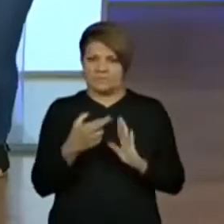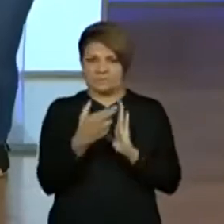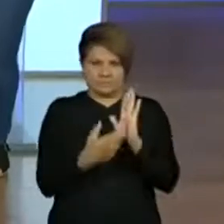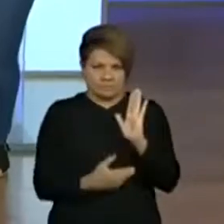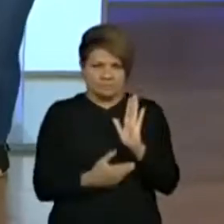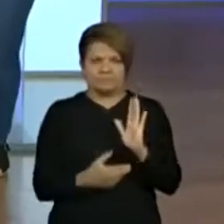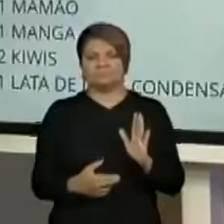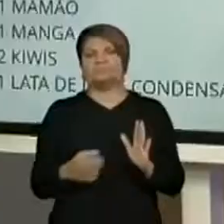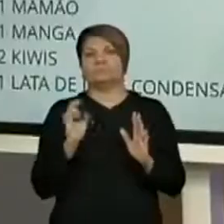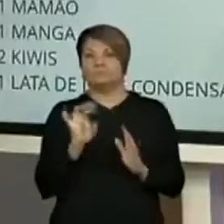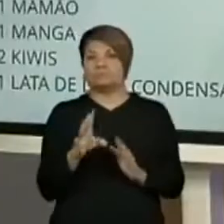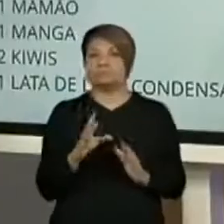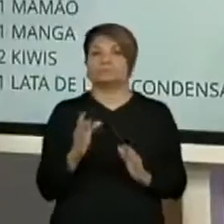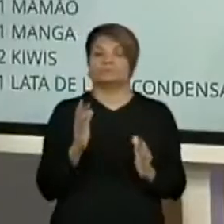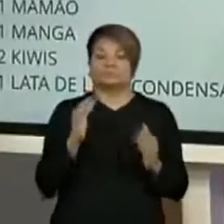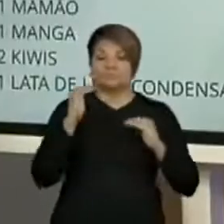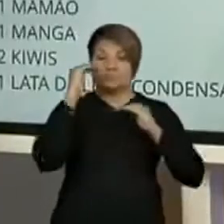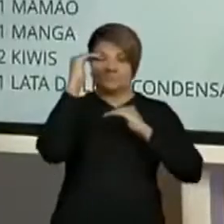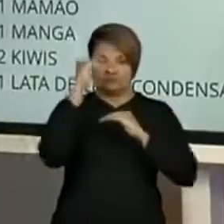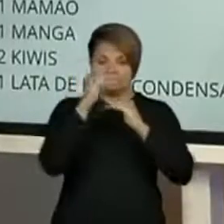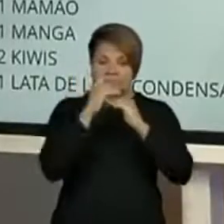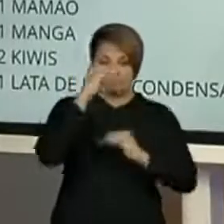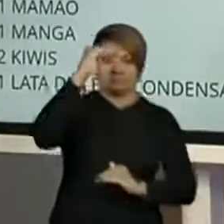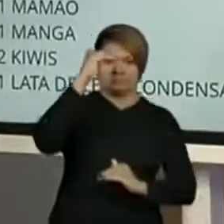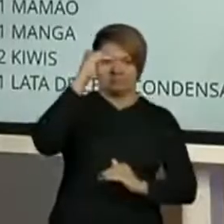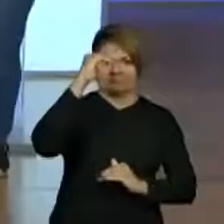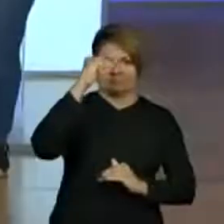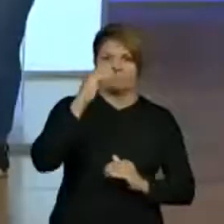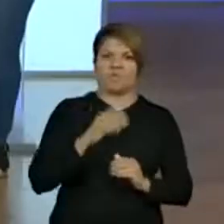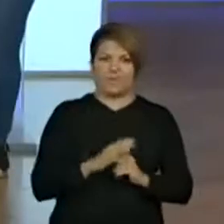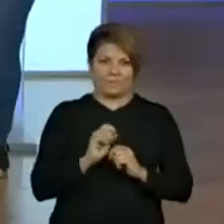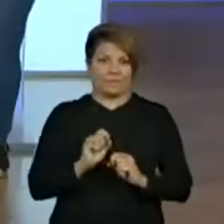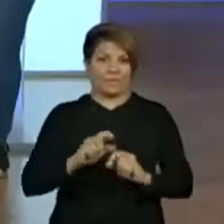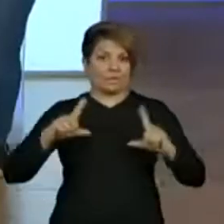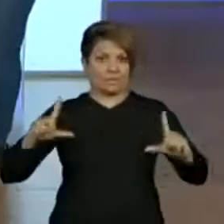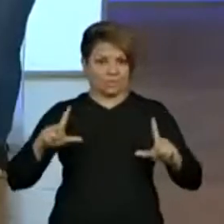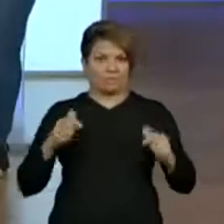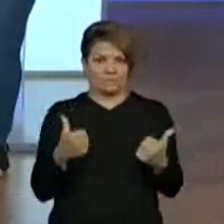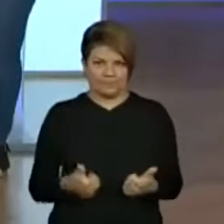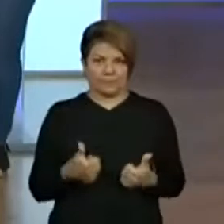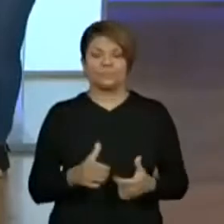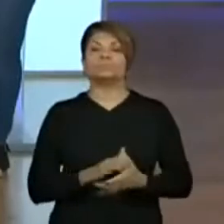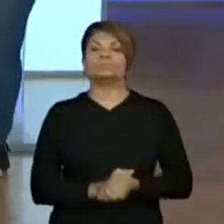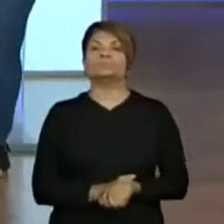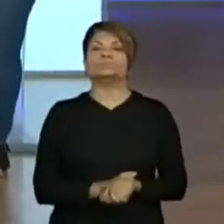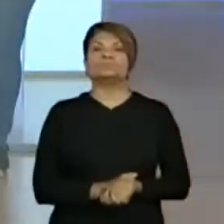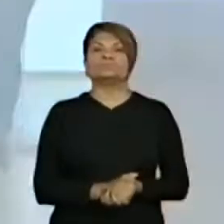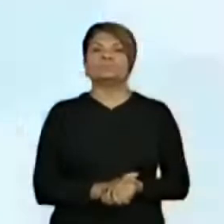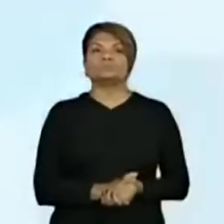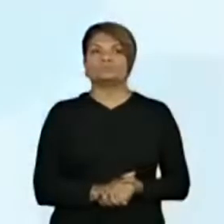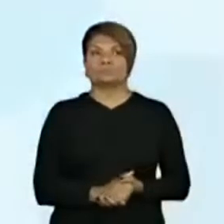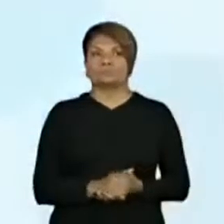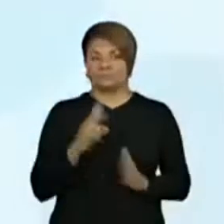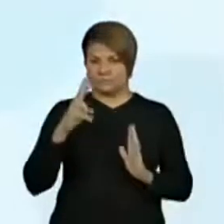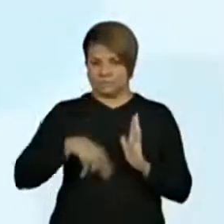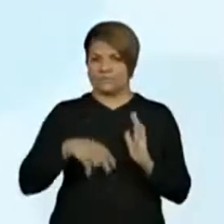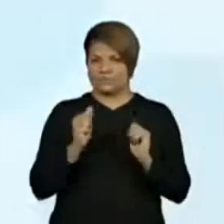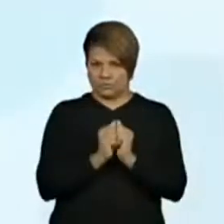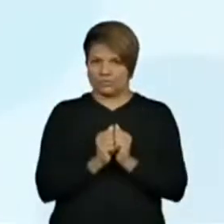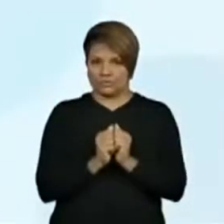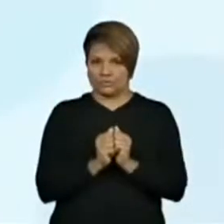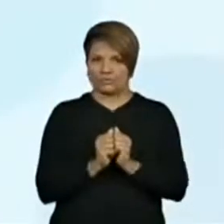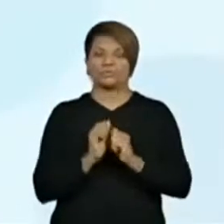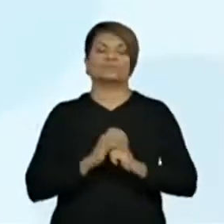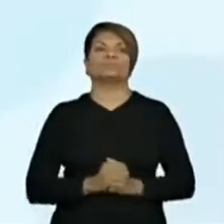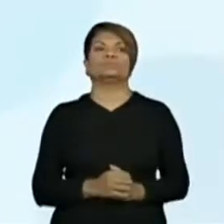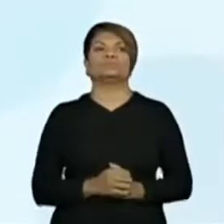dividiu aí para que vocês pudessem acompanhar a leitura. Perfeito, professora Vivi? Vamos lá para a primeira parte. Então, vamos todo mundo juntos. Ó,